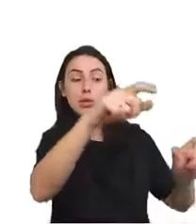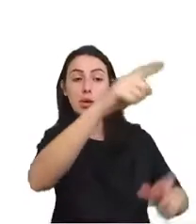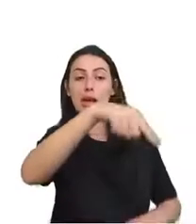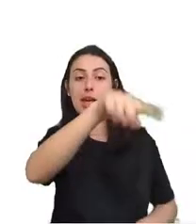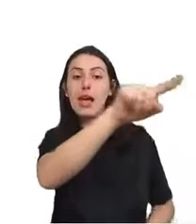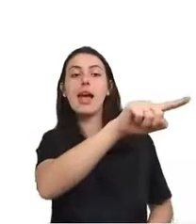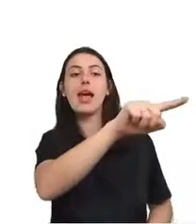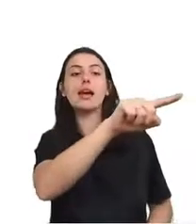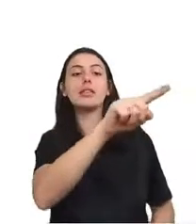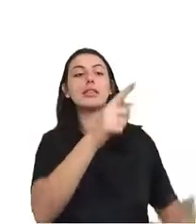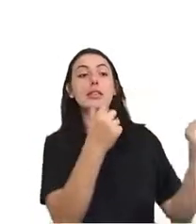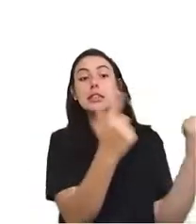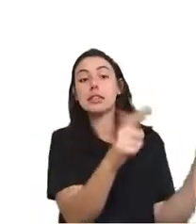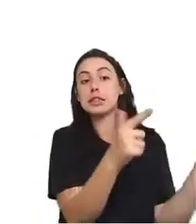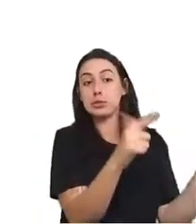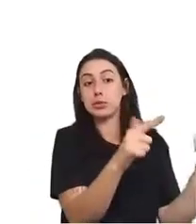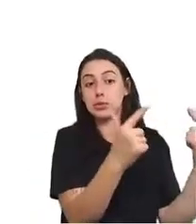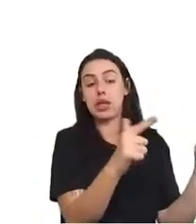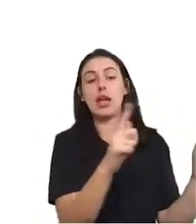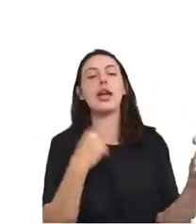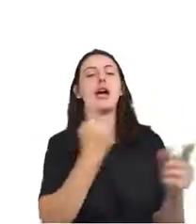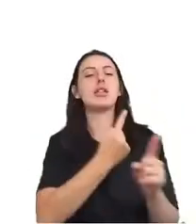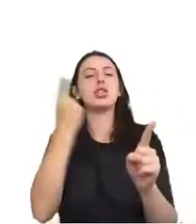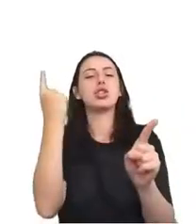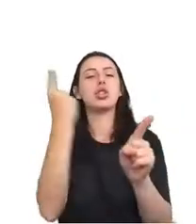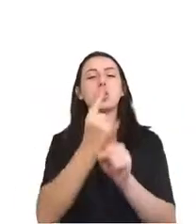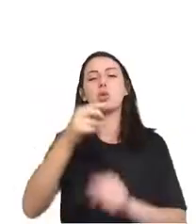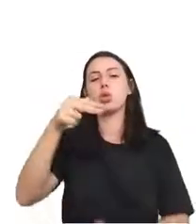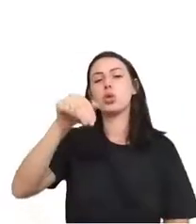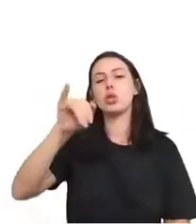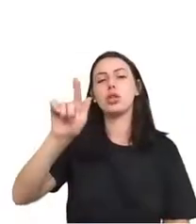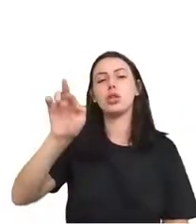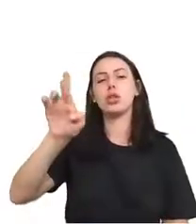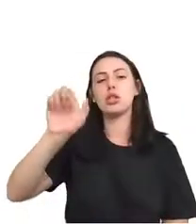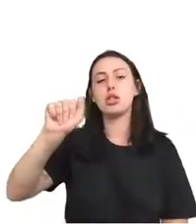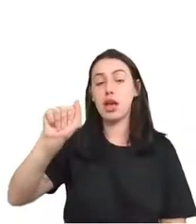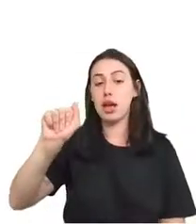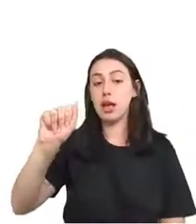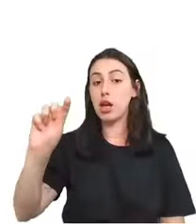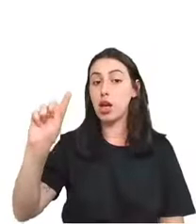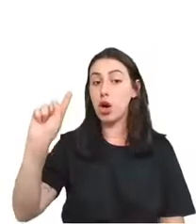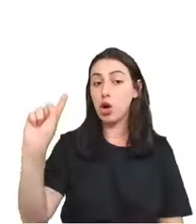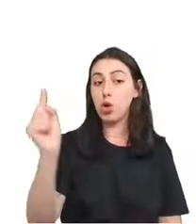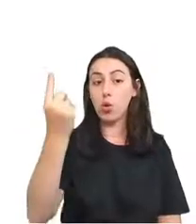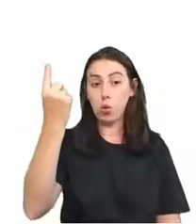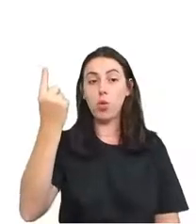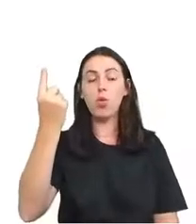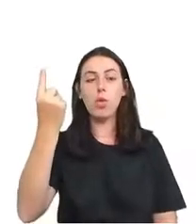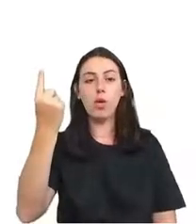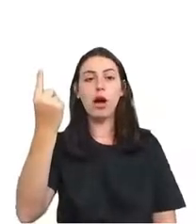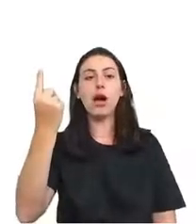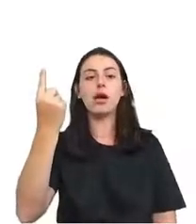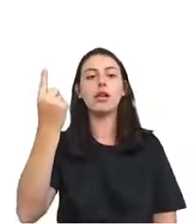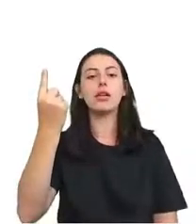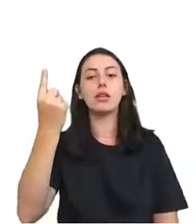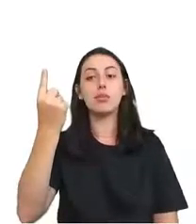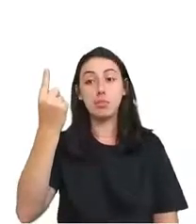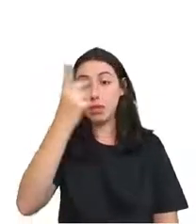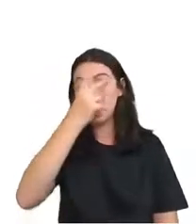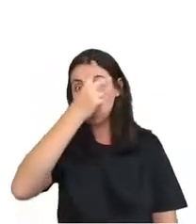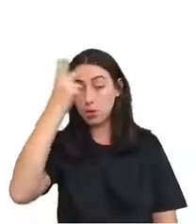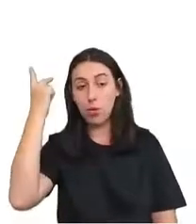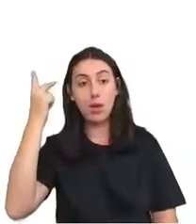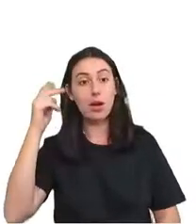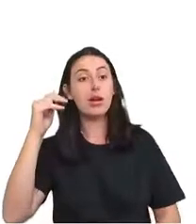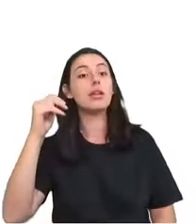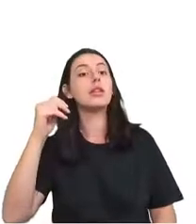sugeriu que, na Nigéria, uma em cada 1.500 infecções foram contabilizadas, ou seja, para cada caso havia 1.499